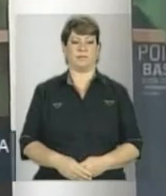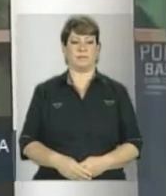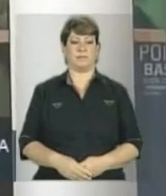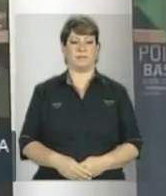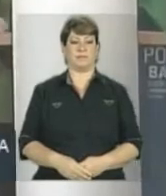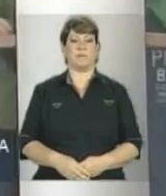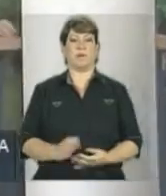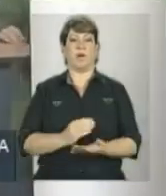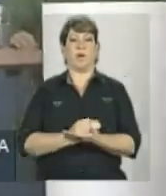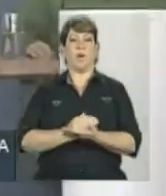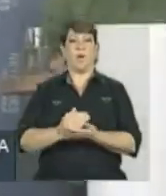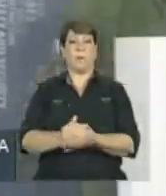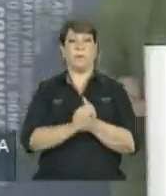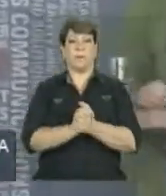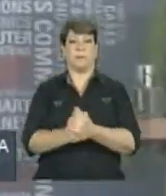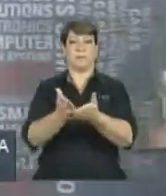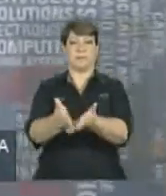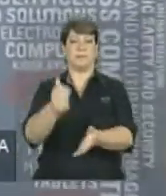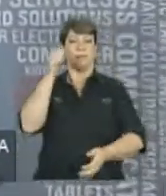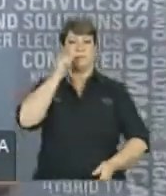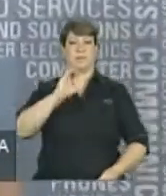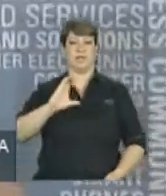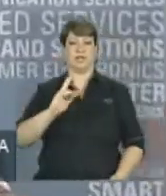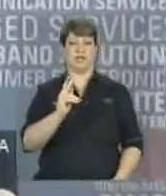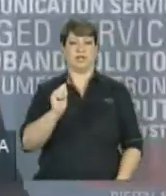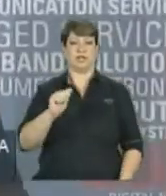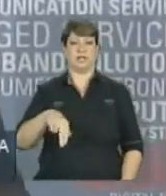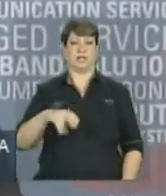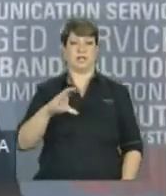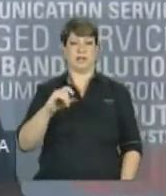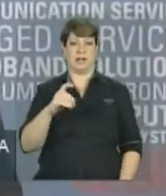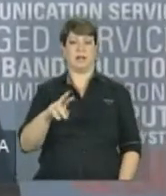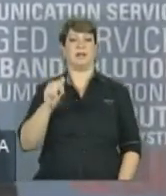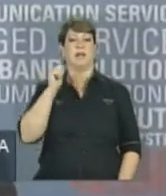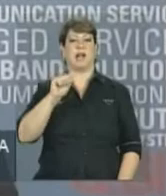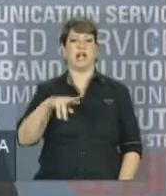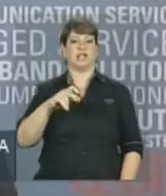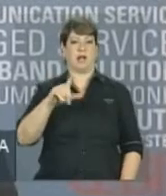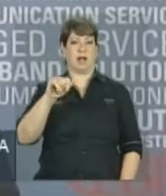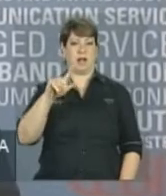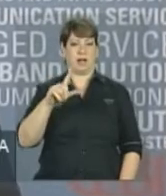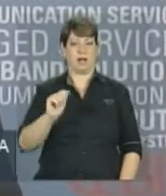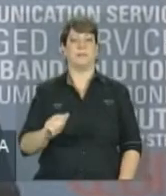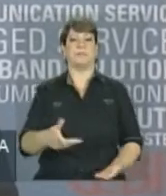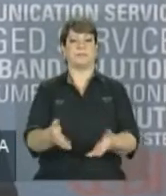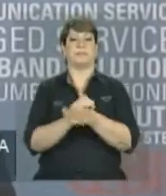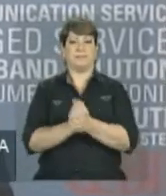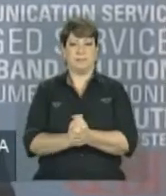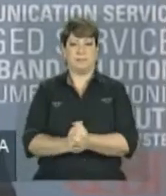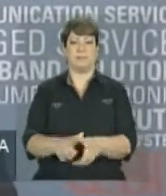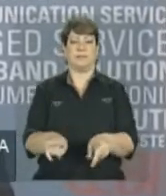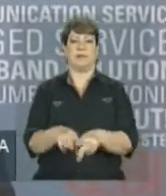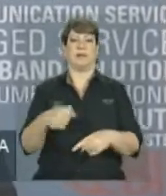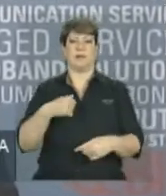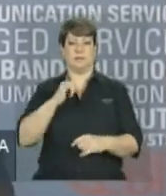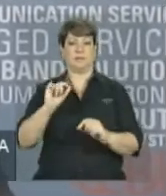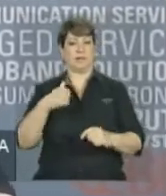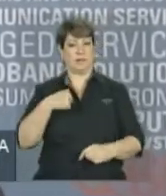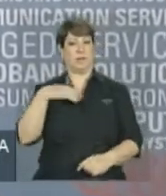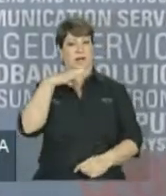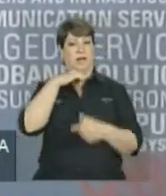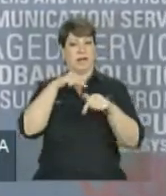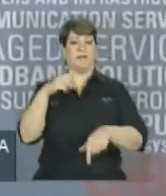Começar cumprimentando a chanceler Angela Merkel e dizer que eu considero essa